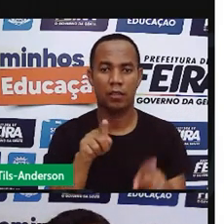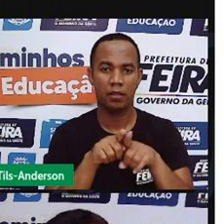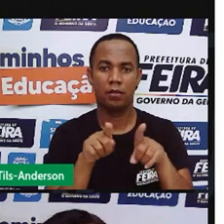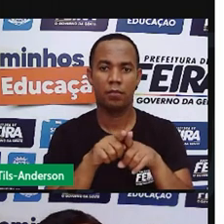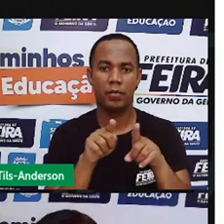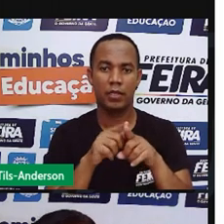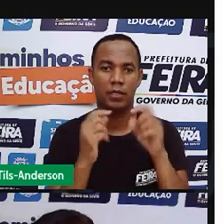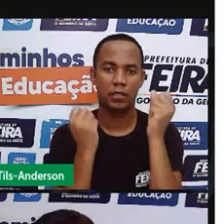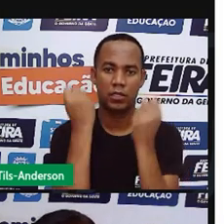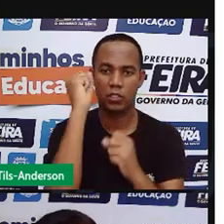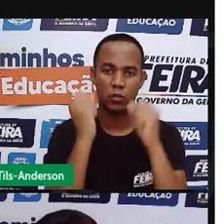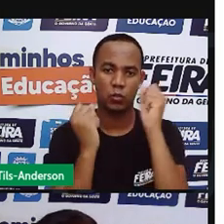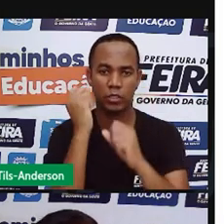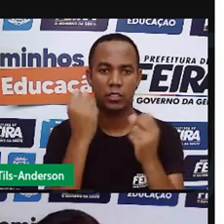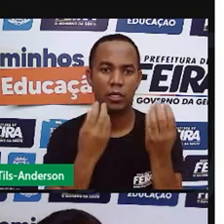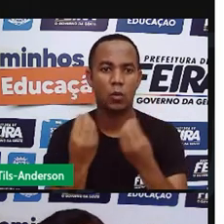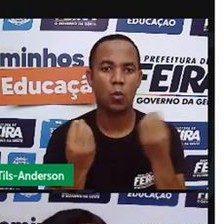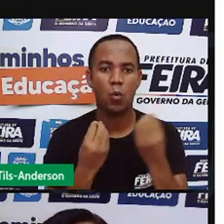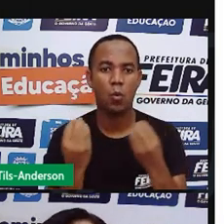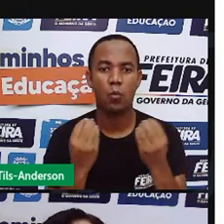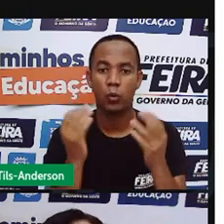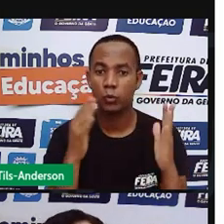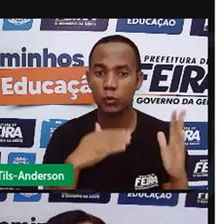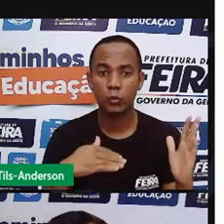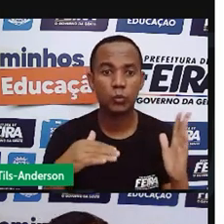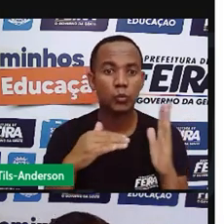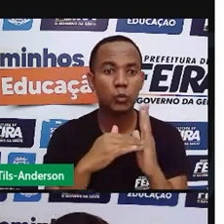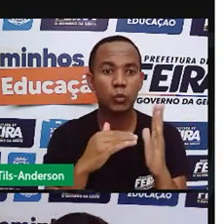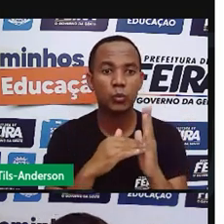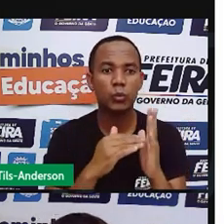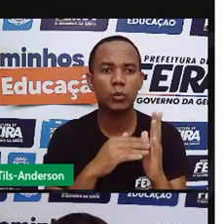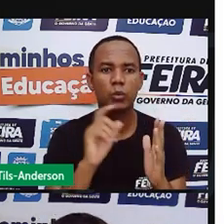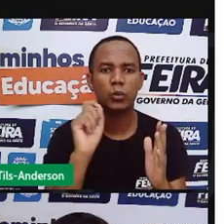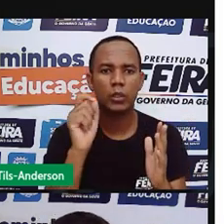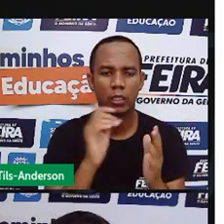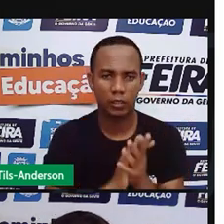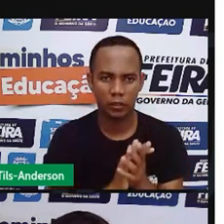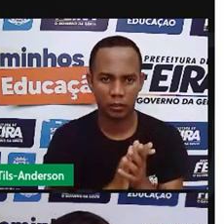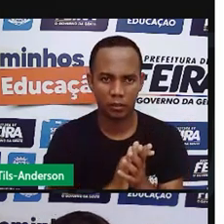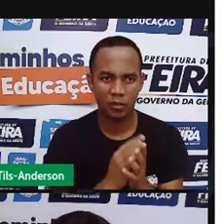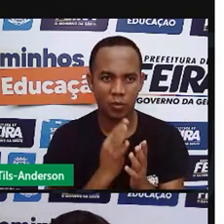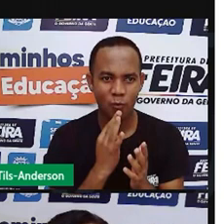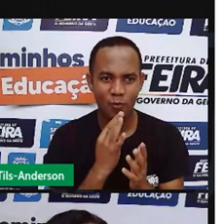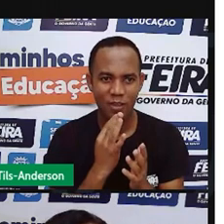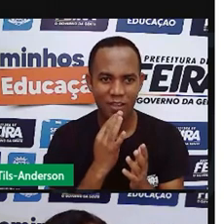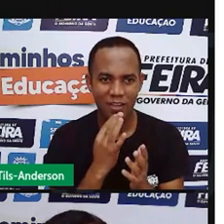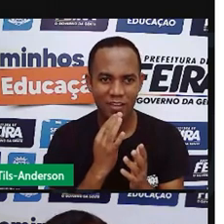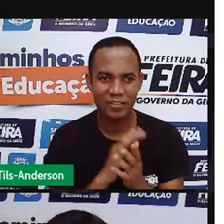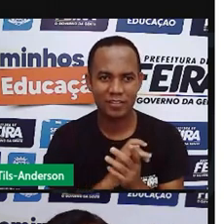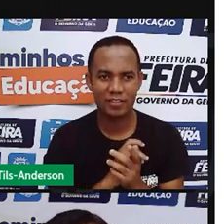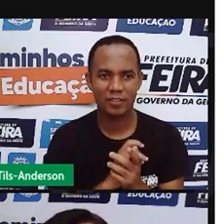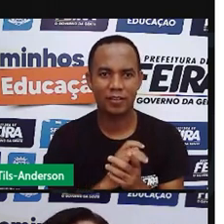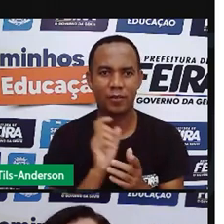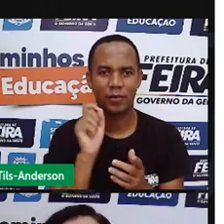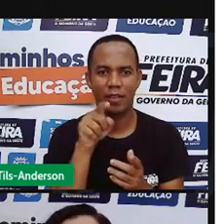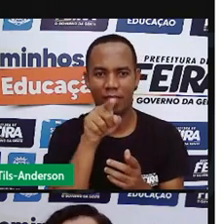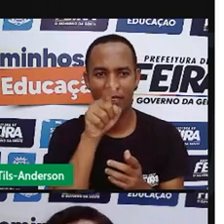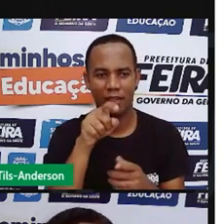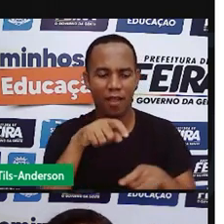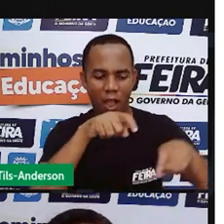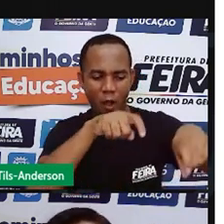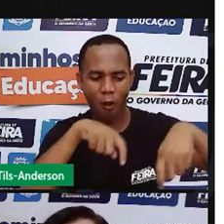apenas lá no campo, não. Alguma parte desse material produzido no campo